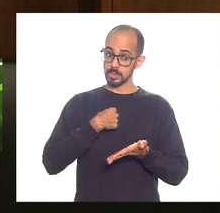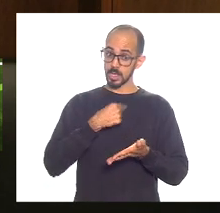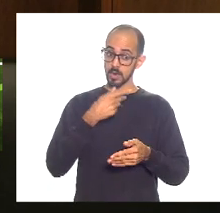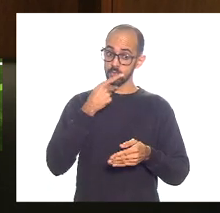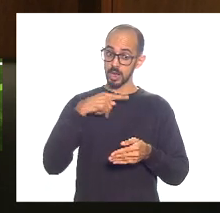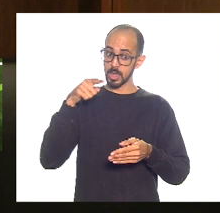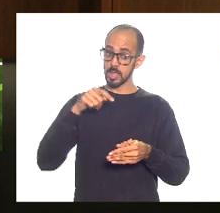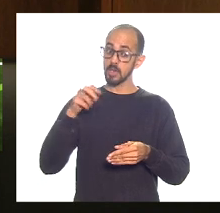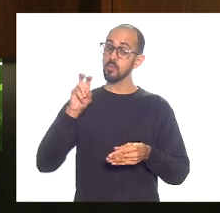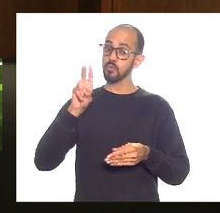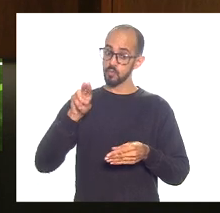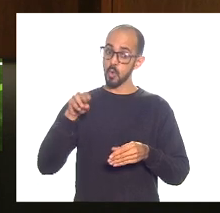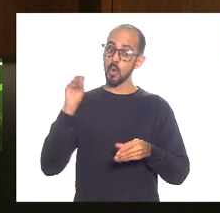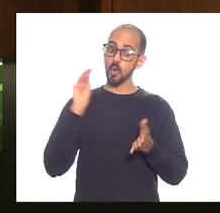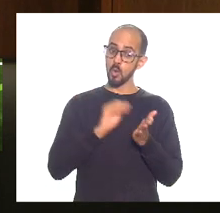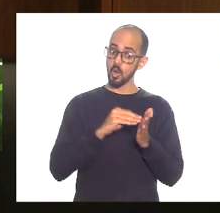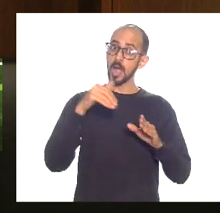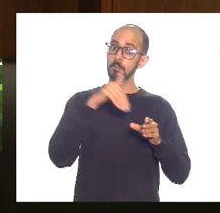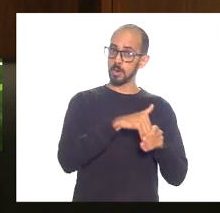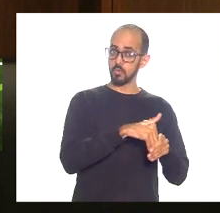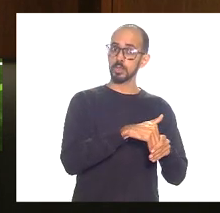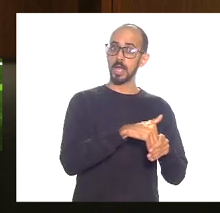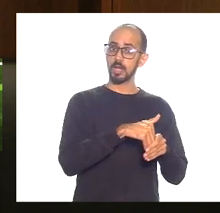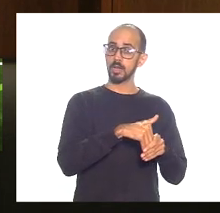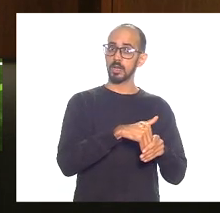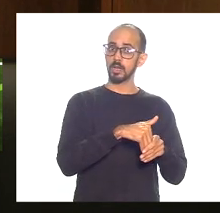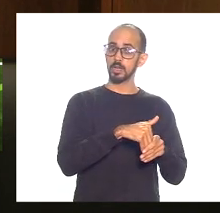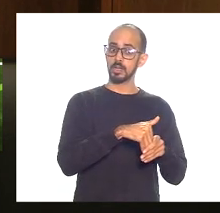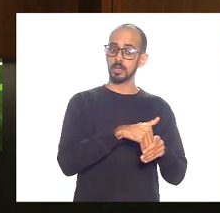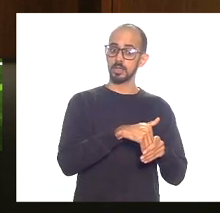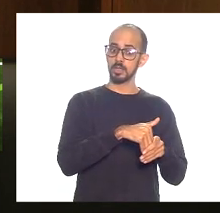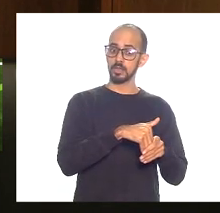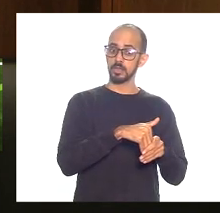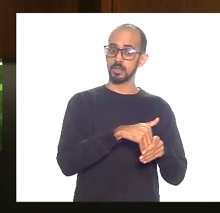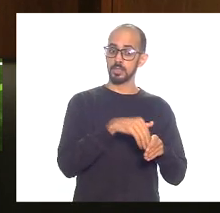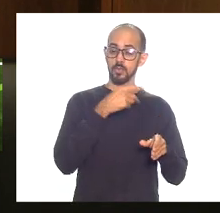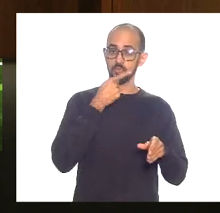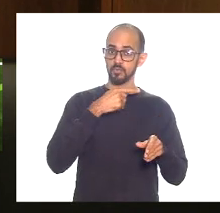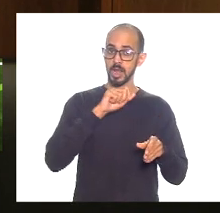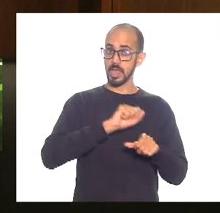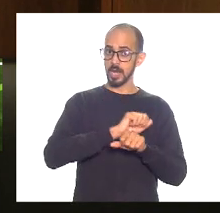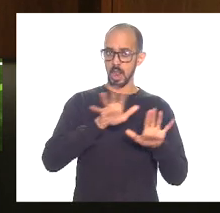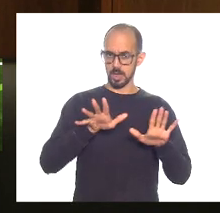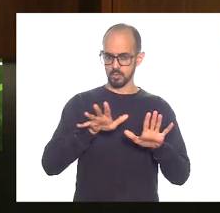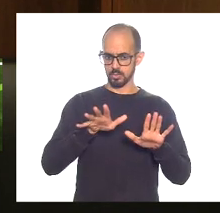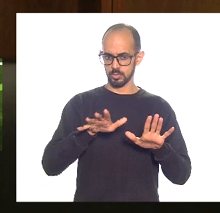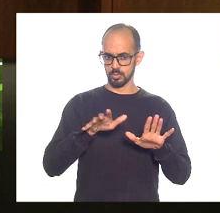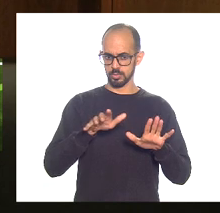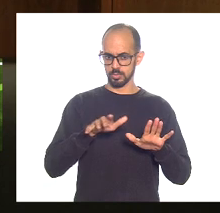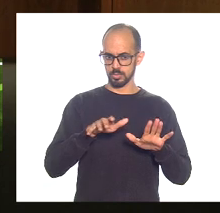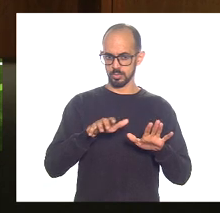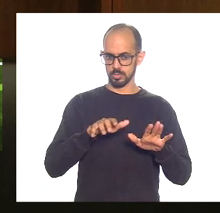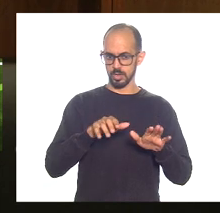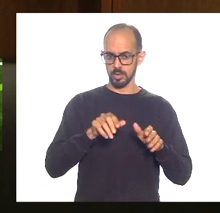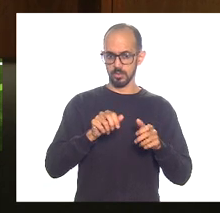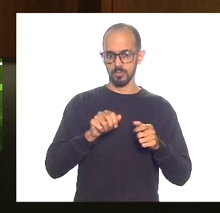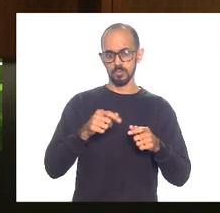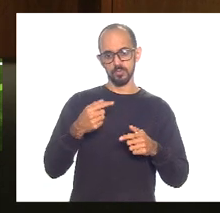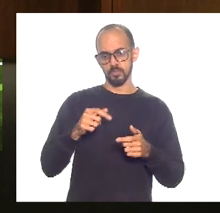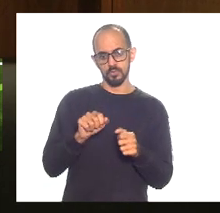de público quando nós votamos para receber emendas aqui sem problema nenhum fazer crítica a CEDAI eu faço